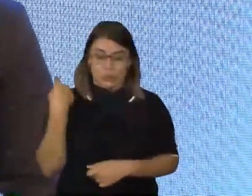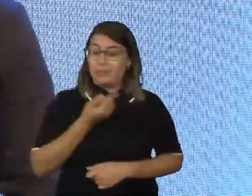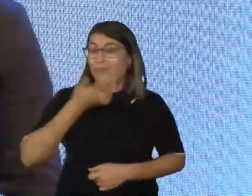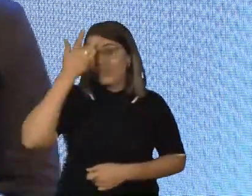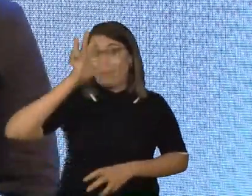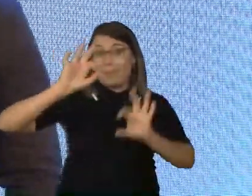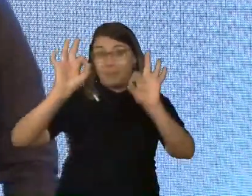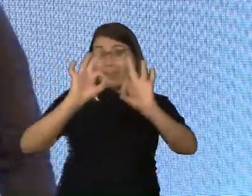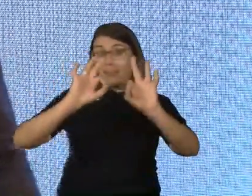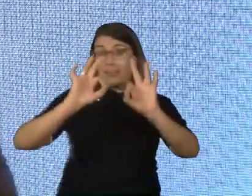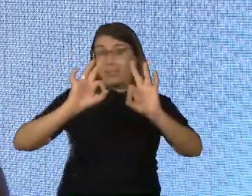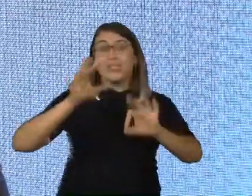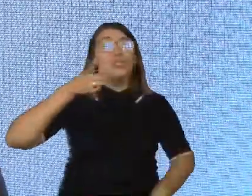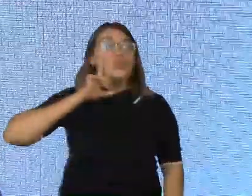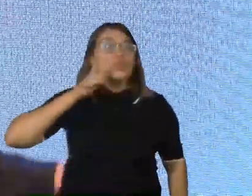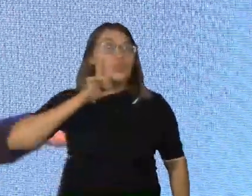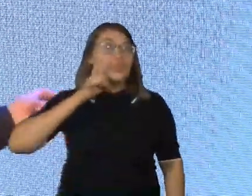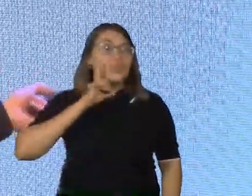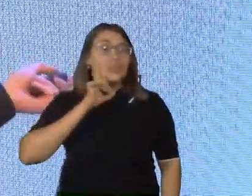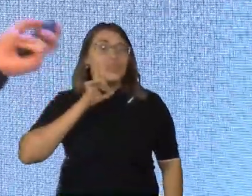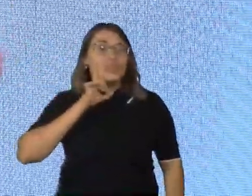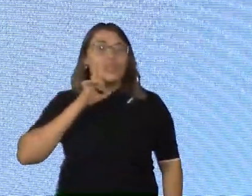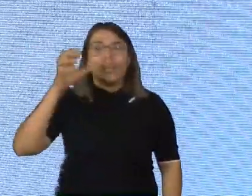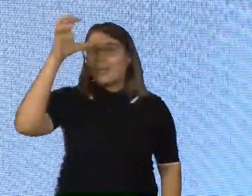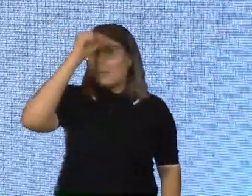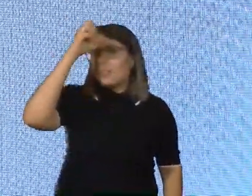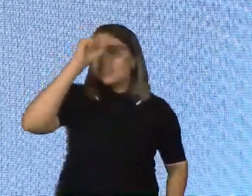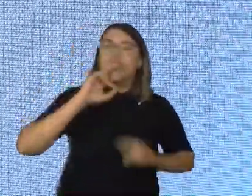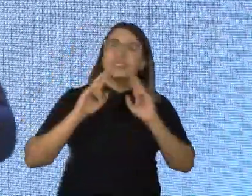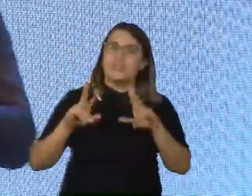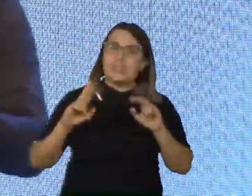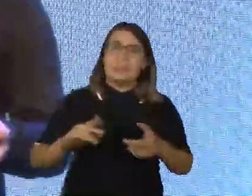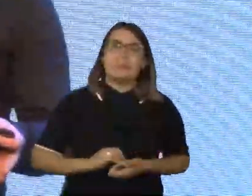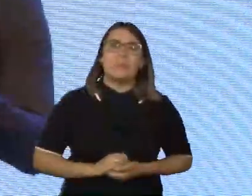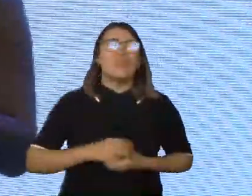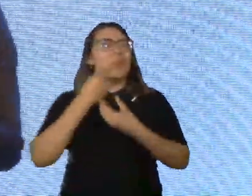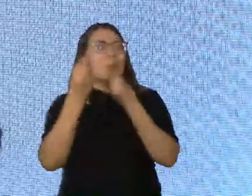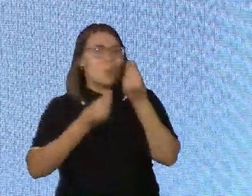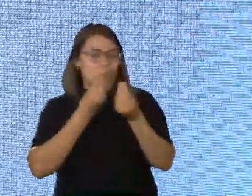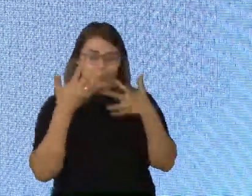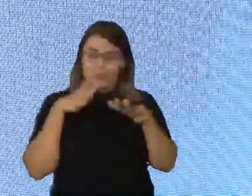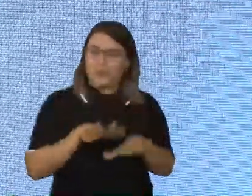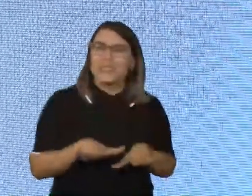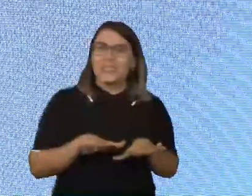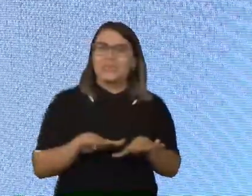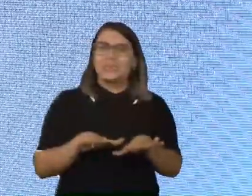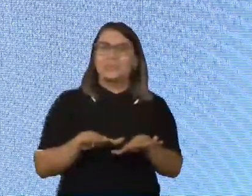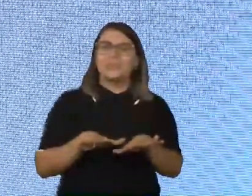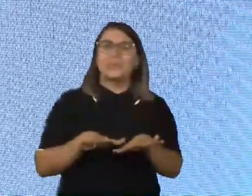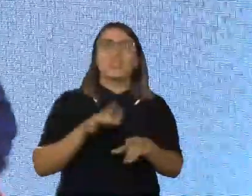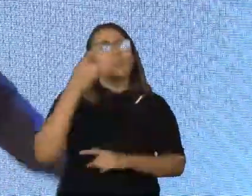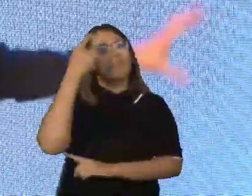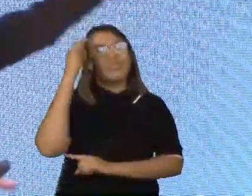absolutamente nada. Cada dia é um aprendizado diferente. Como a gente está num evento de inclusão, genética não é destino,